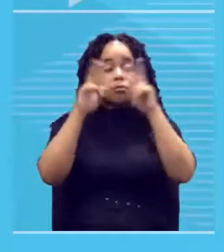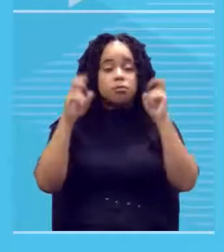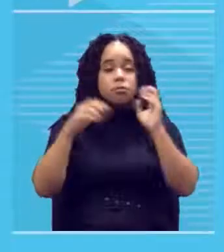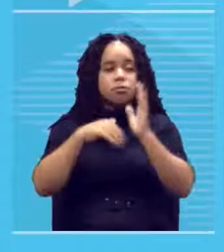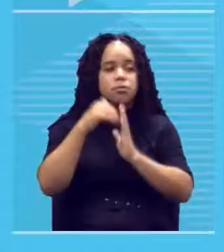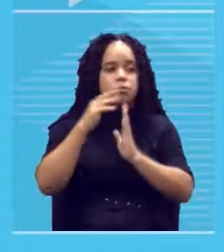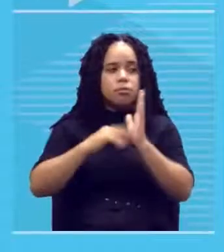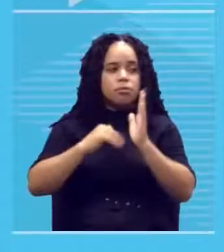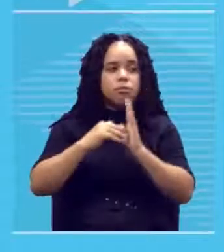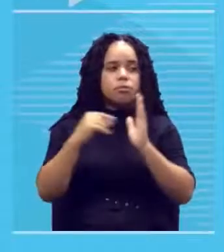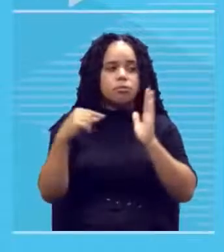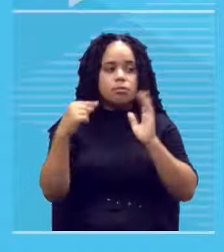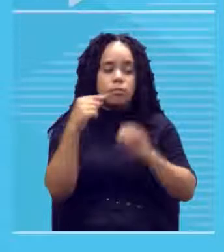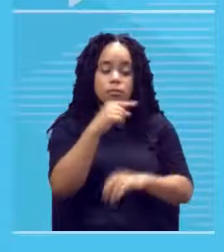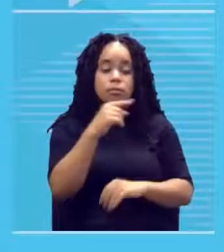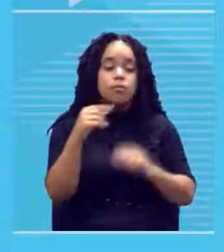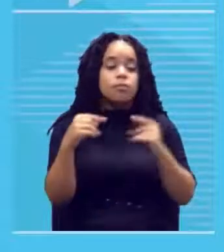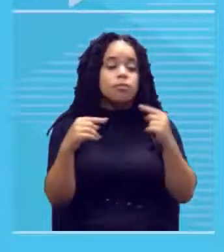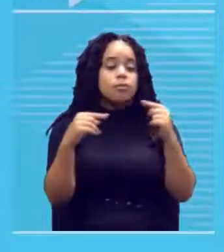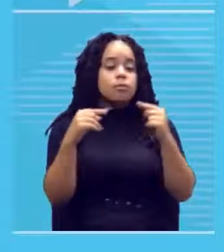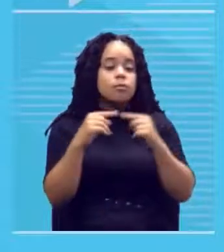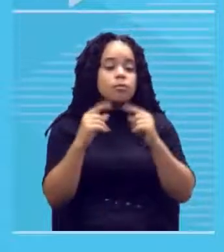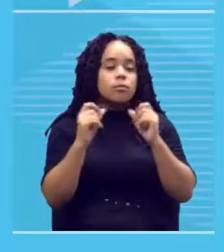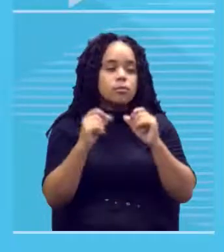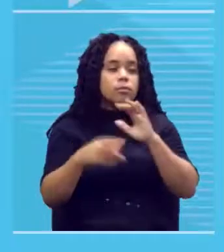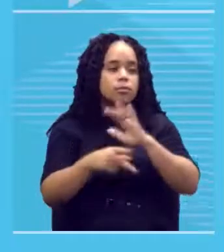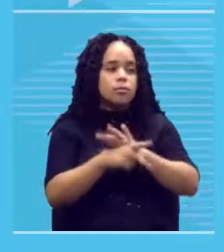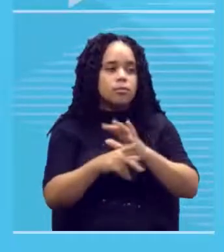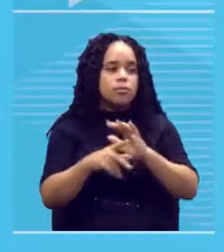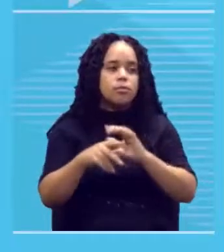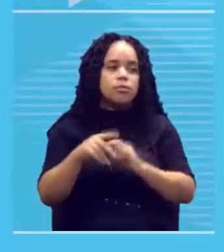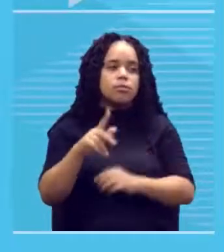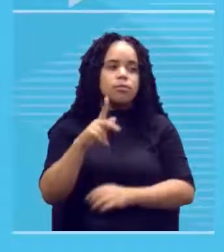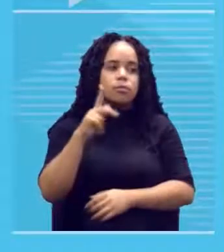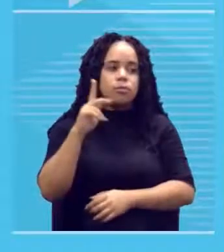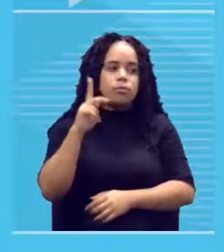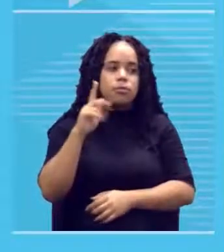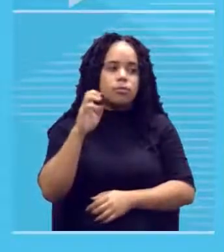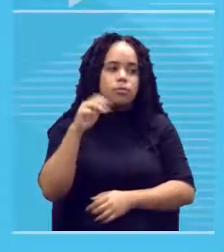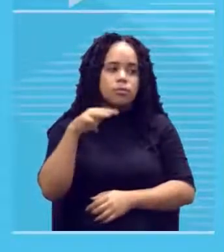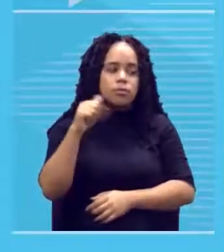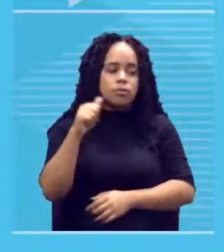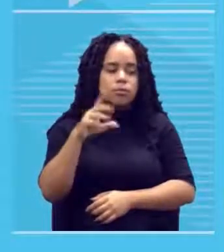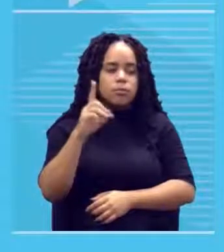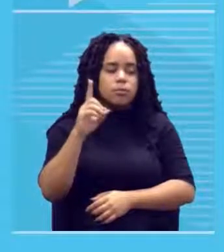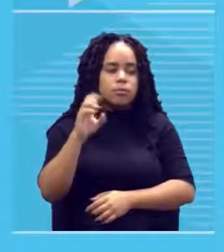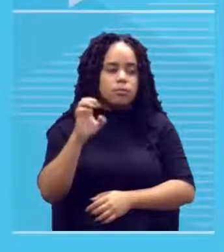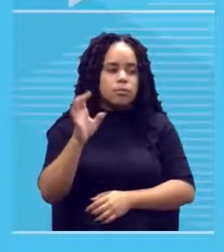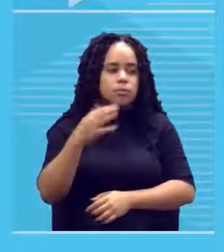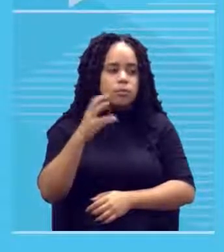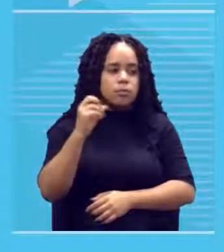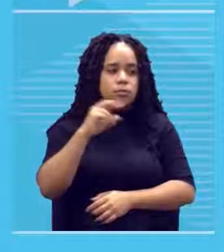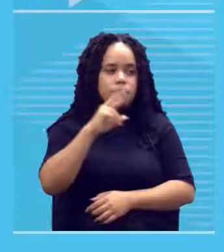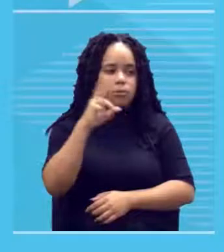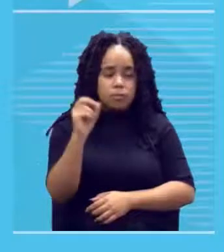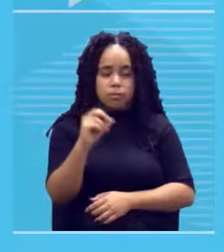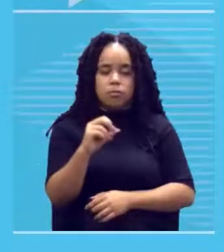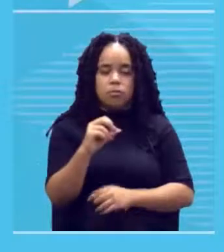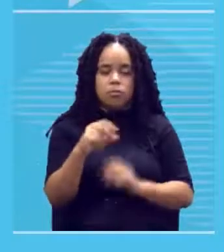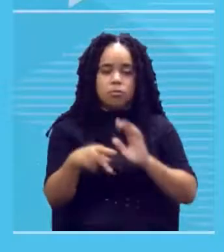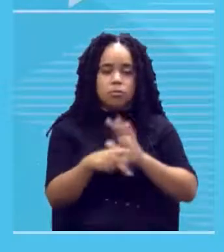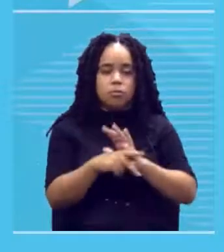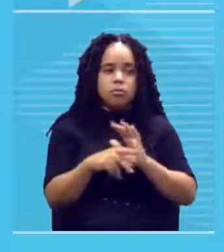essa tinta ela é a base de gema de ovo chamada de têmpera por isso que tem aí no rótulo a